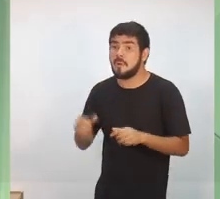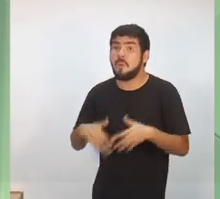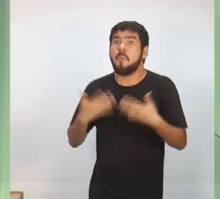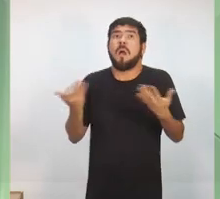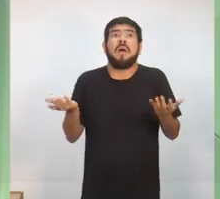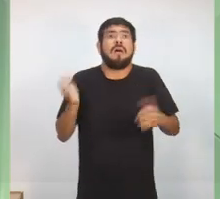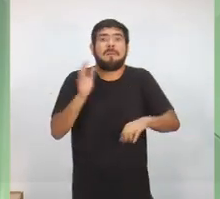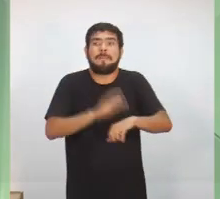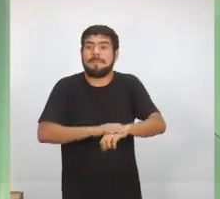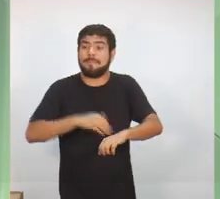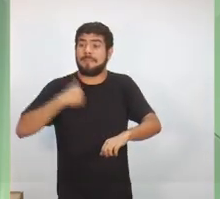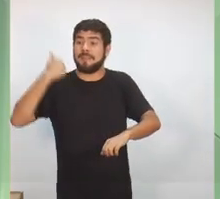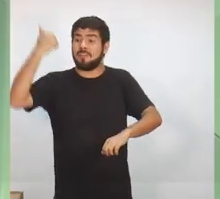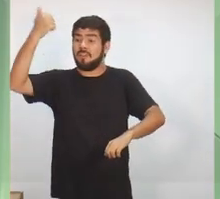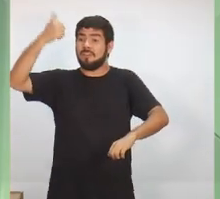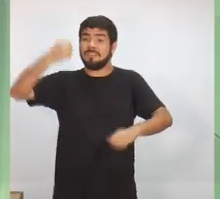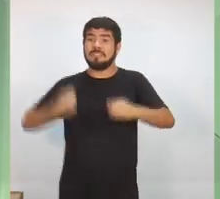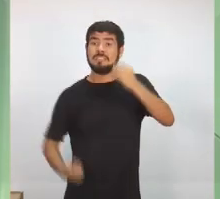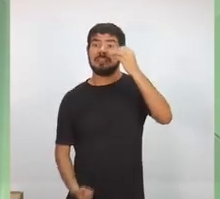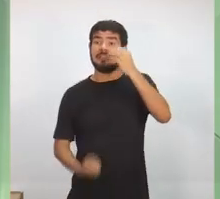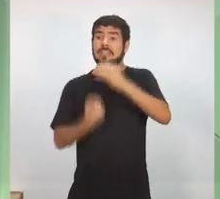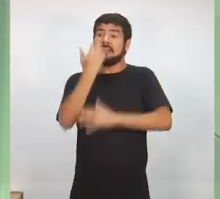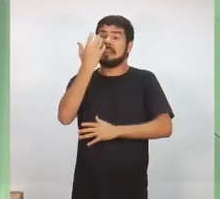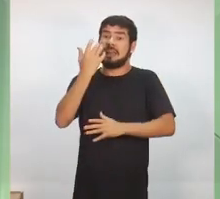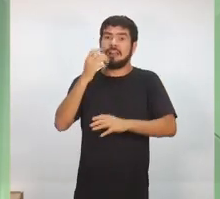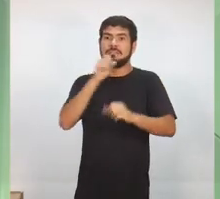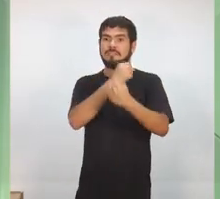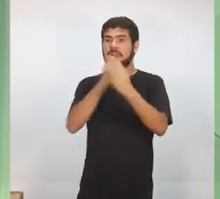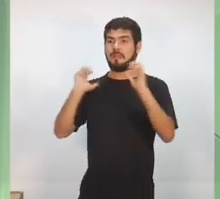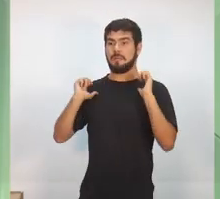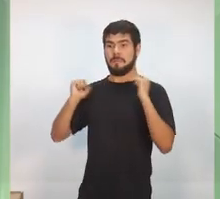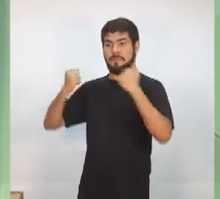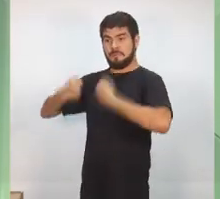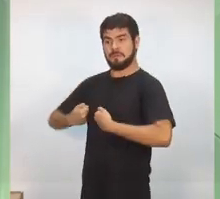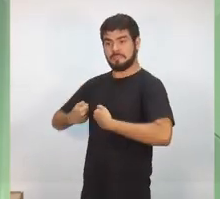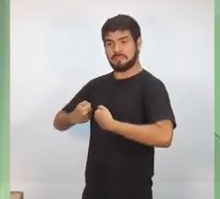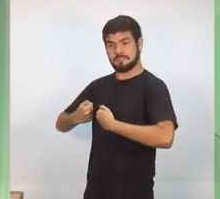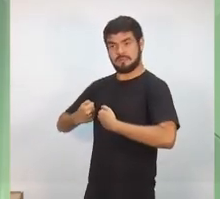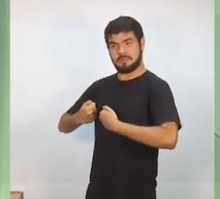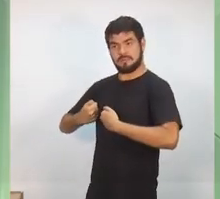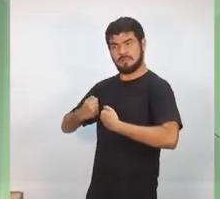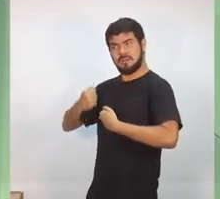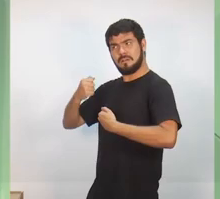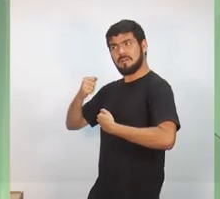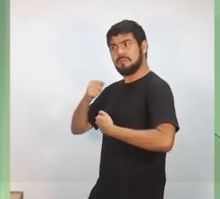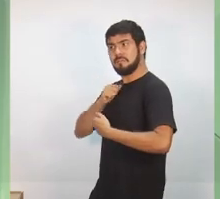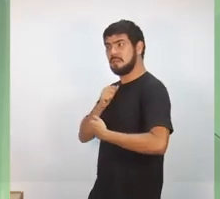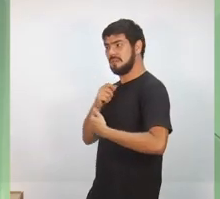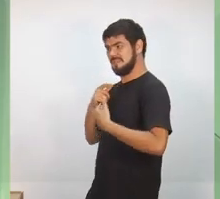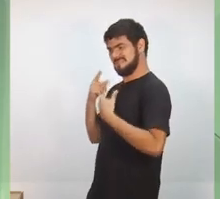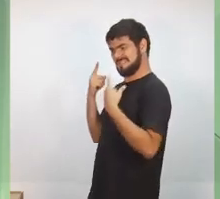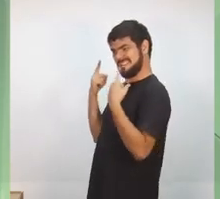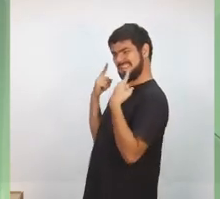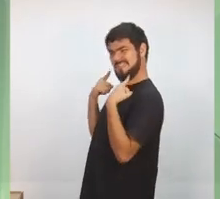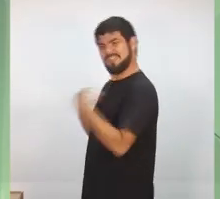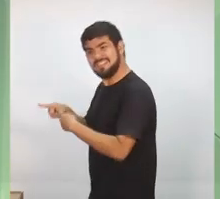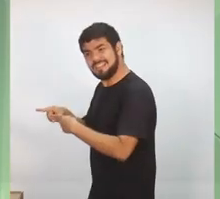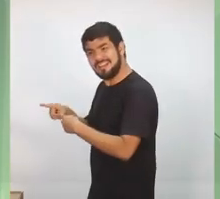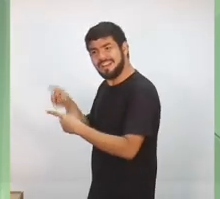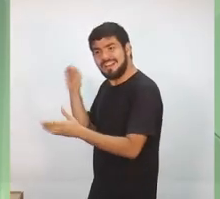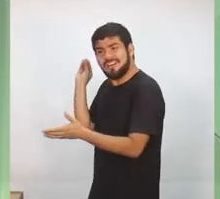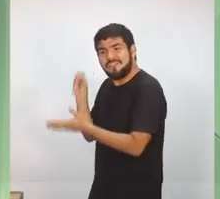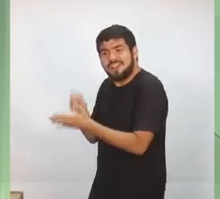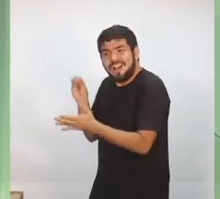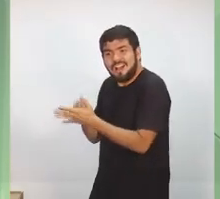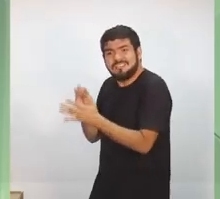melhor forma de criar mecanismos de proteção para enfrentar essa insegurança